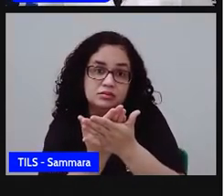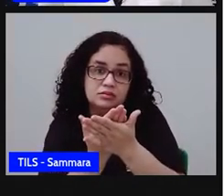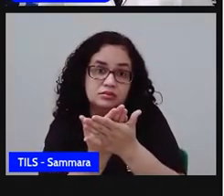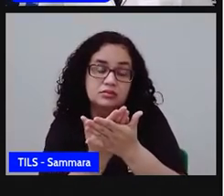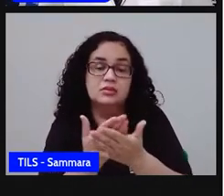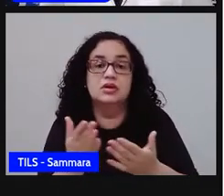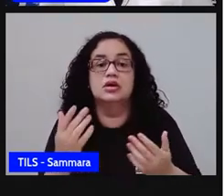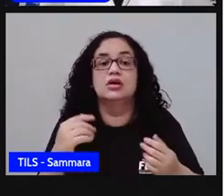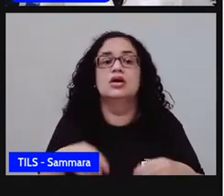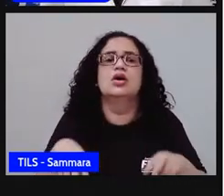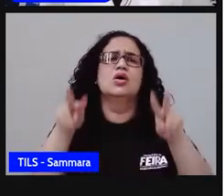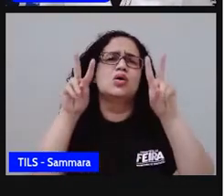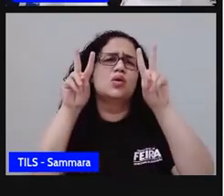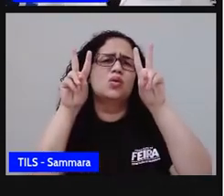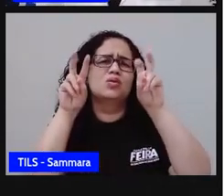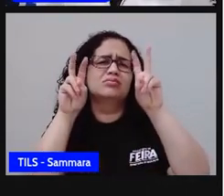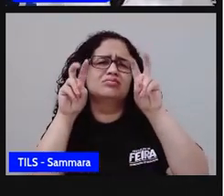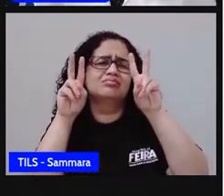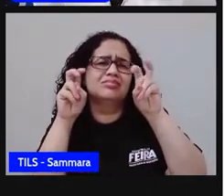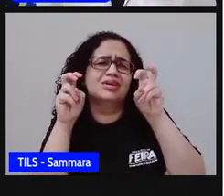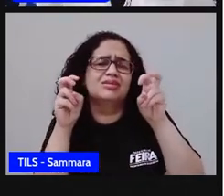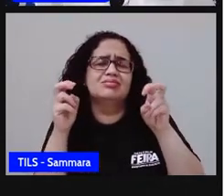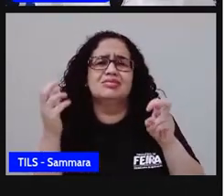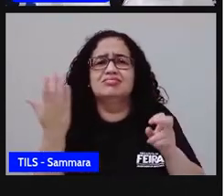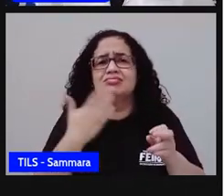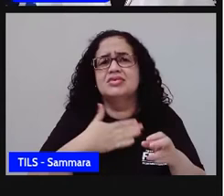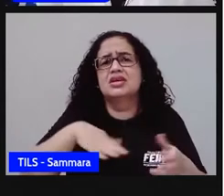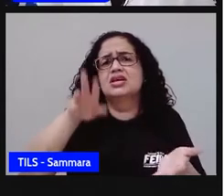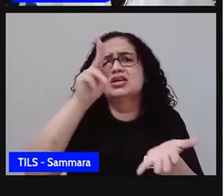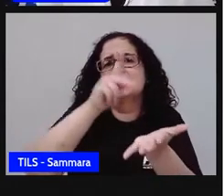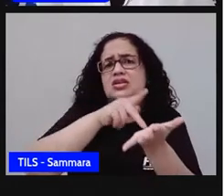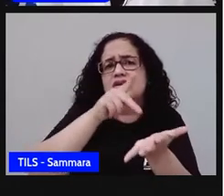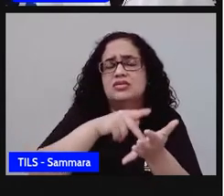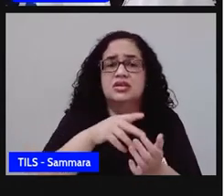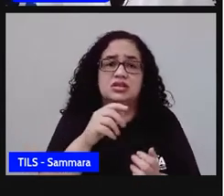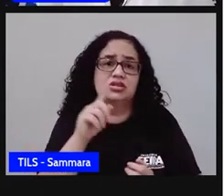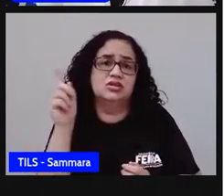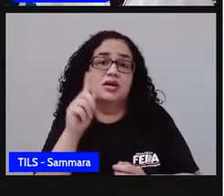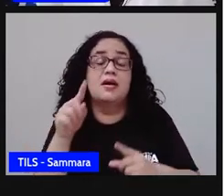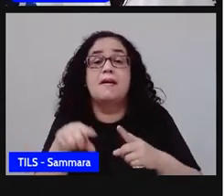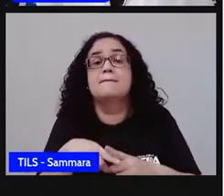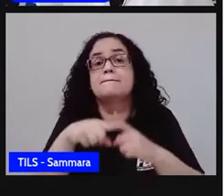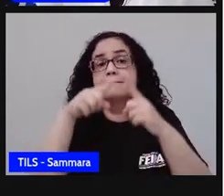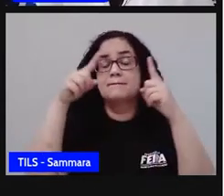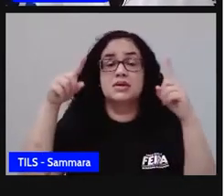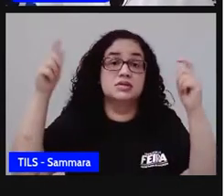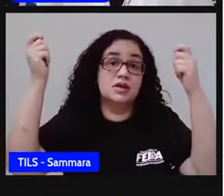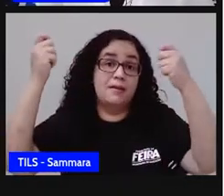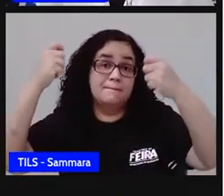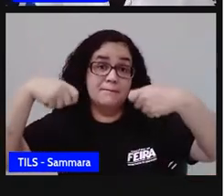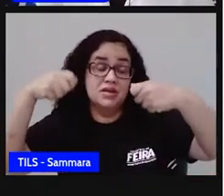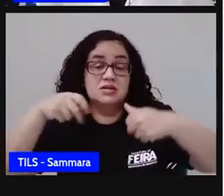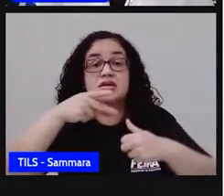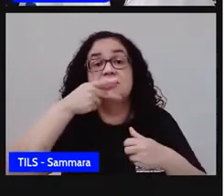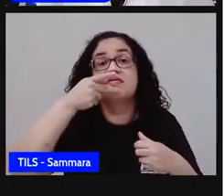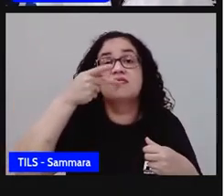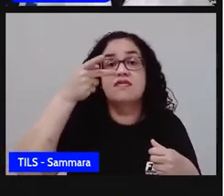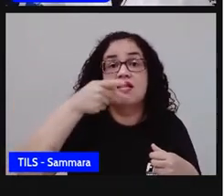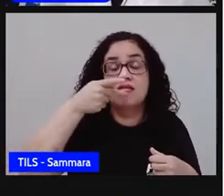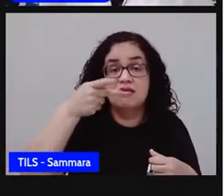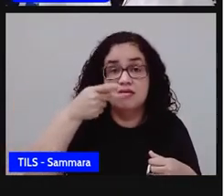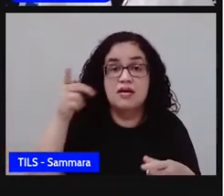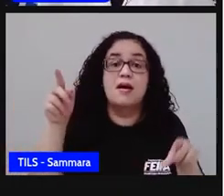É um tema delicado, na verdade não é delicado, né? Mas que a gente precisa falar sim dele,